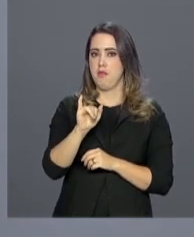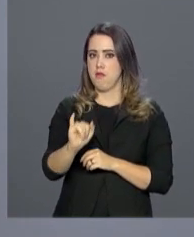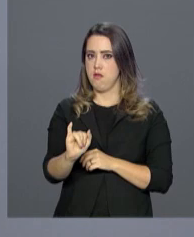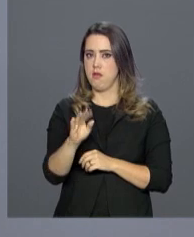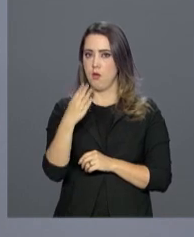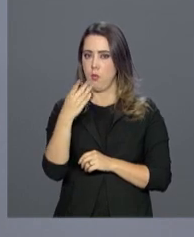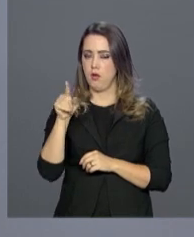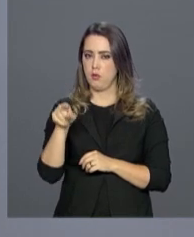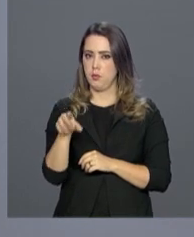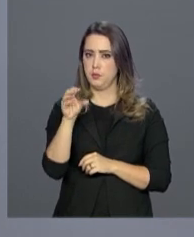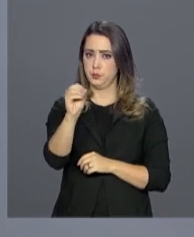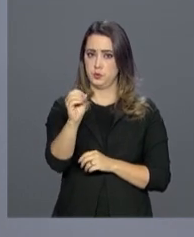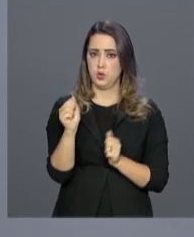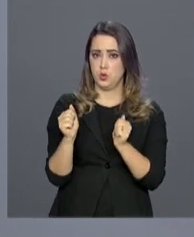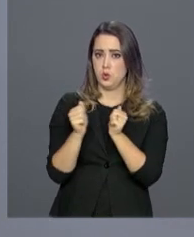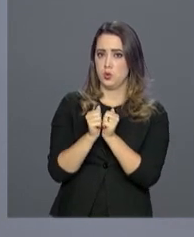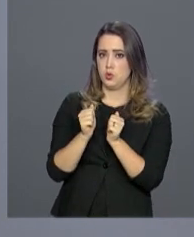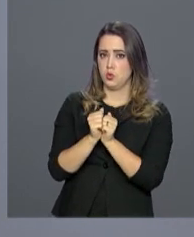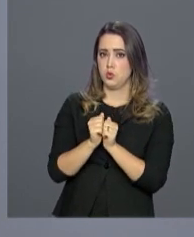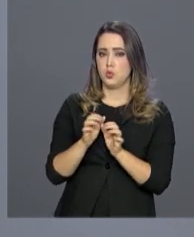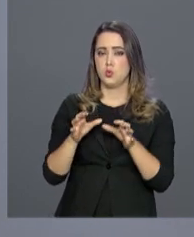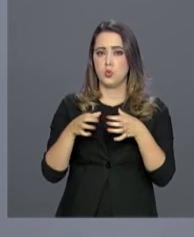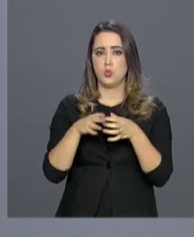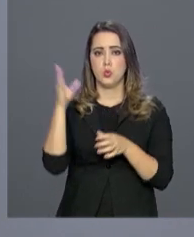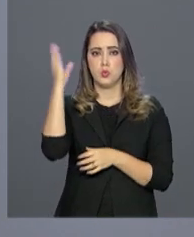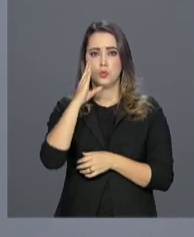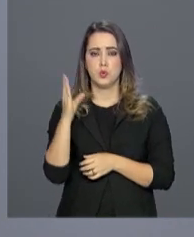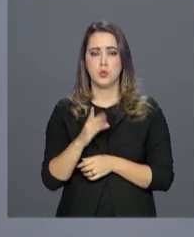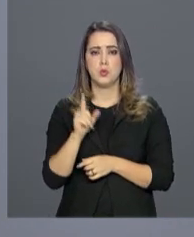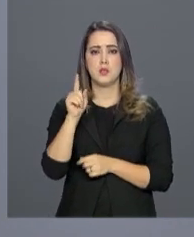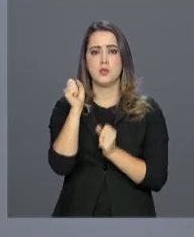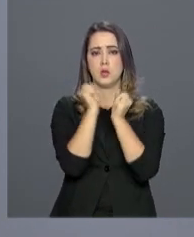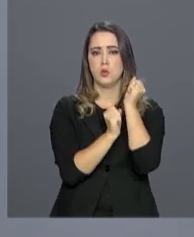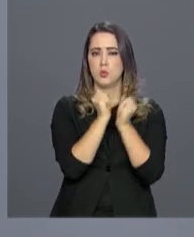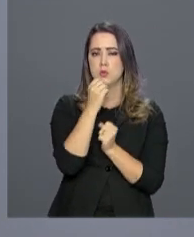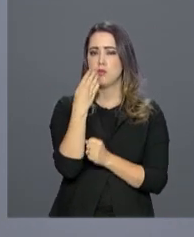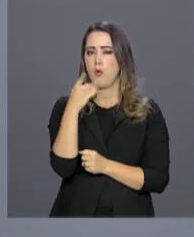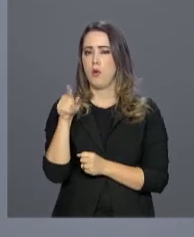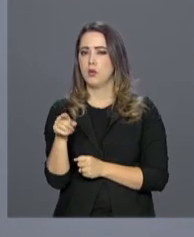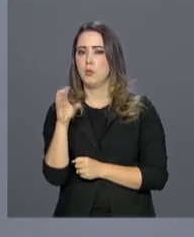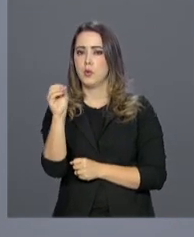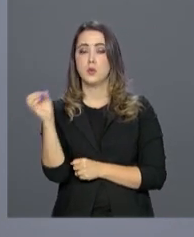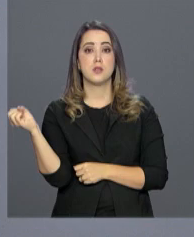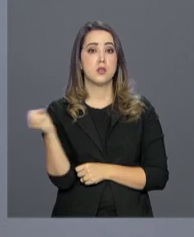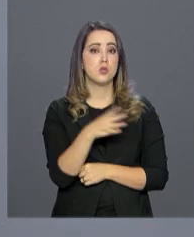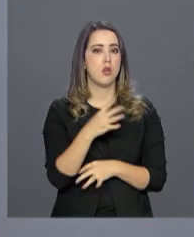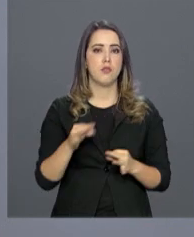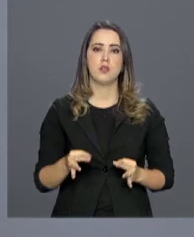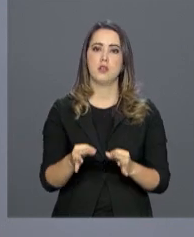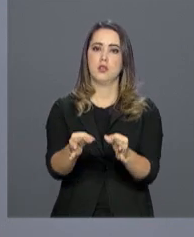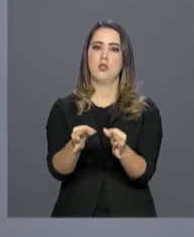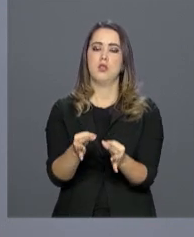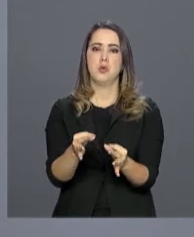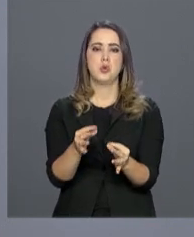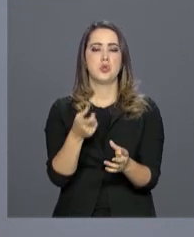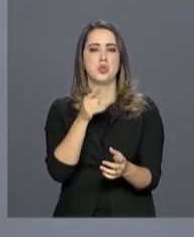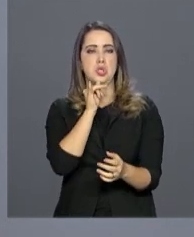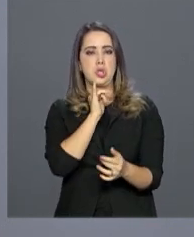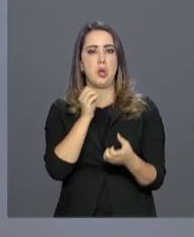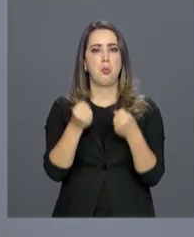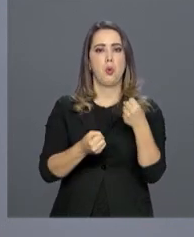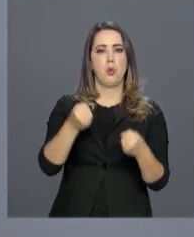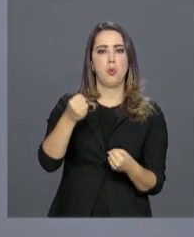a Agenda Brasileira para a Indústria 4.0, termo que define as principais inovações nos campos de automação,